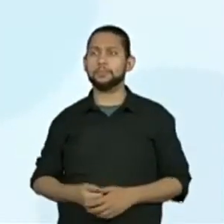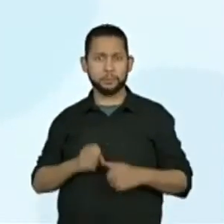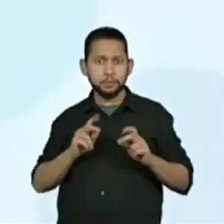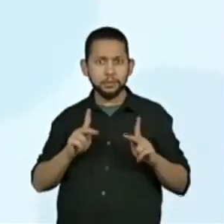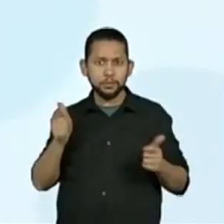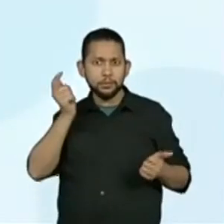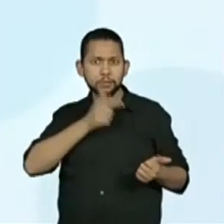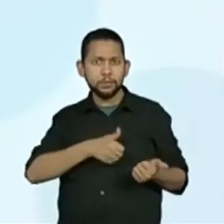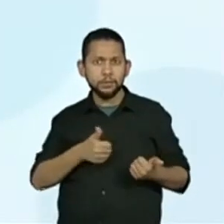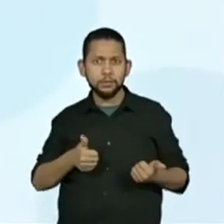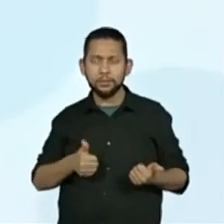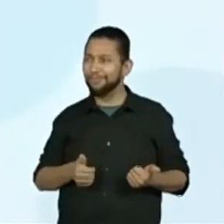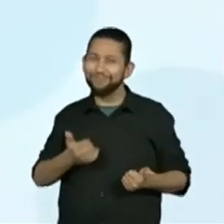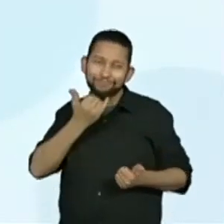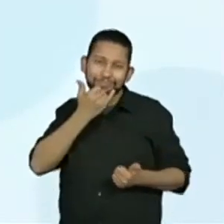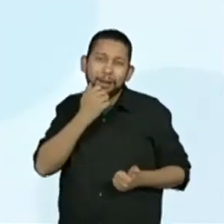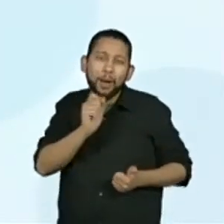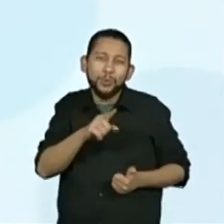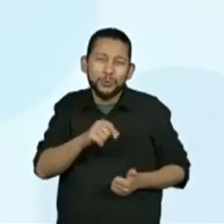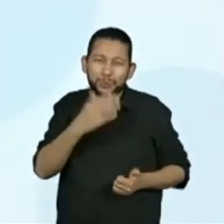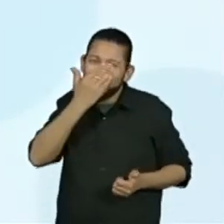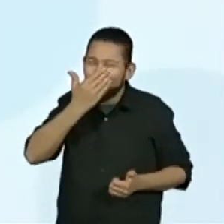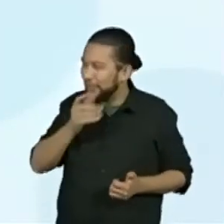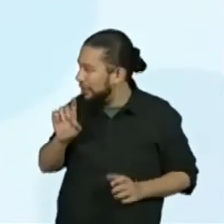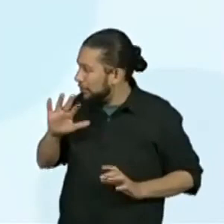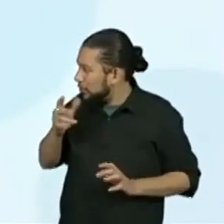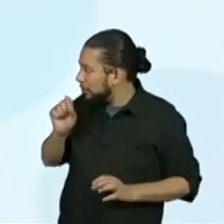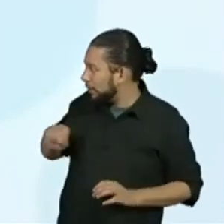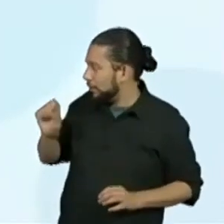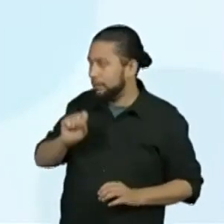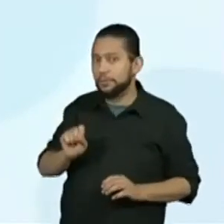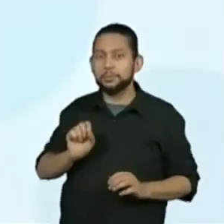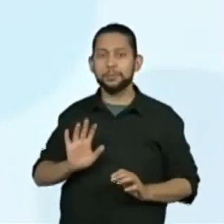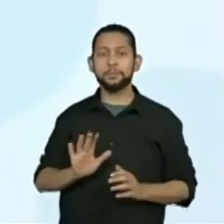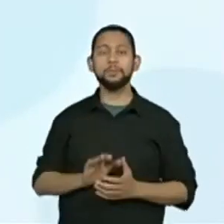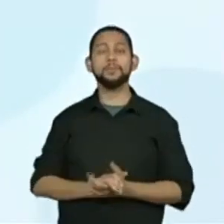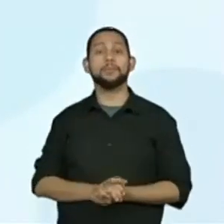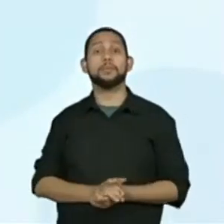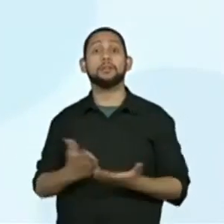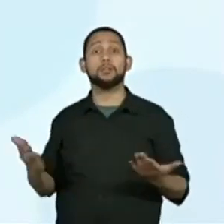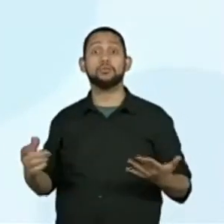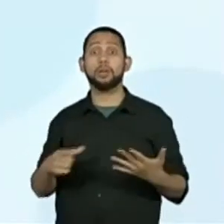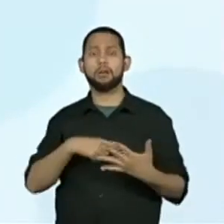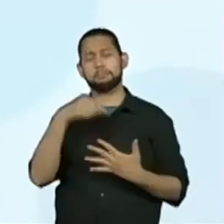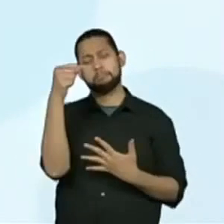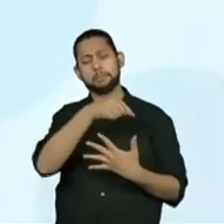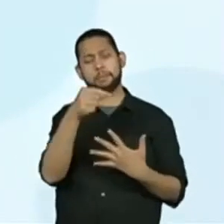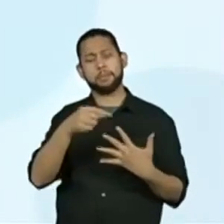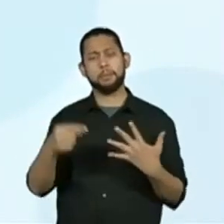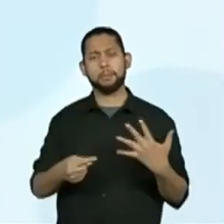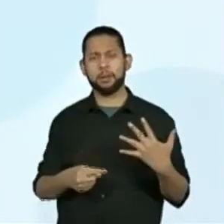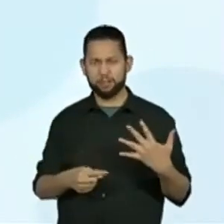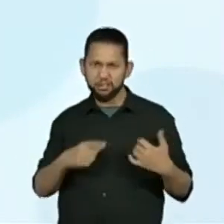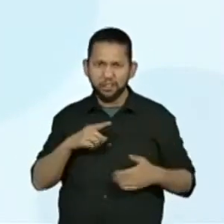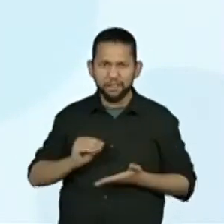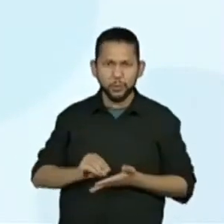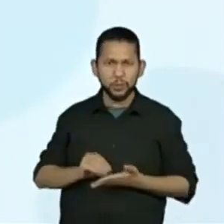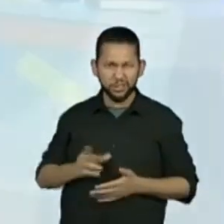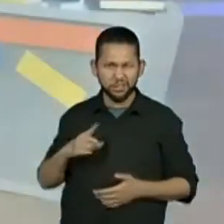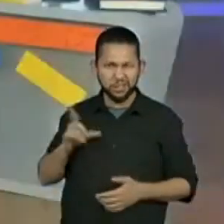até aí? Sara, eu vou organizar. Estamos com todos, ou está faltando gente?